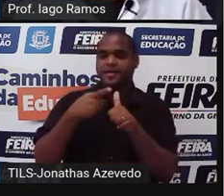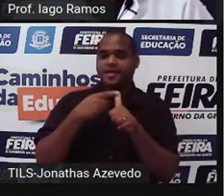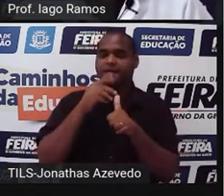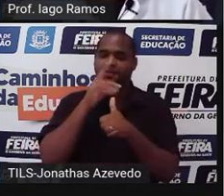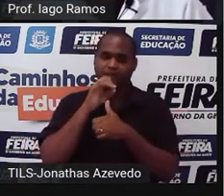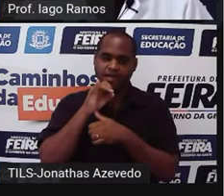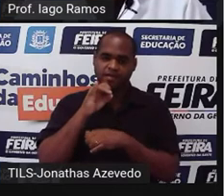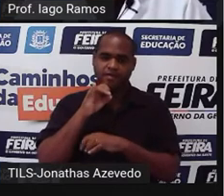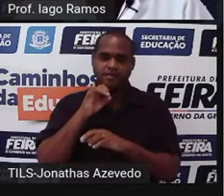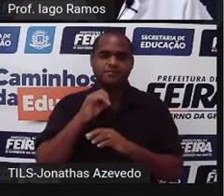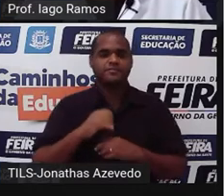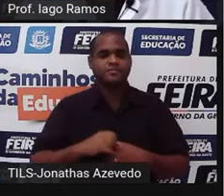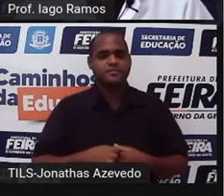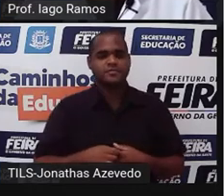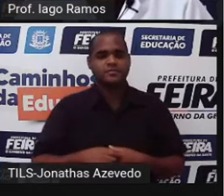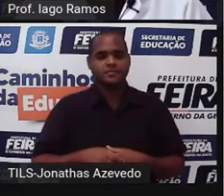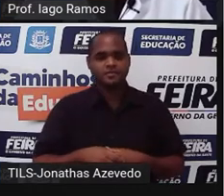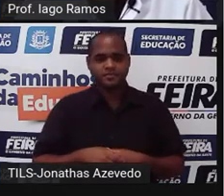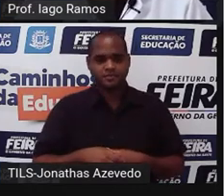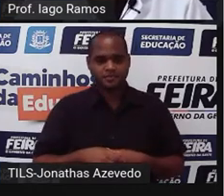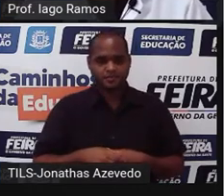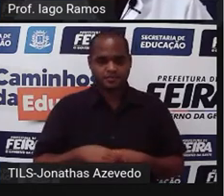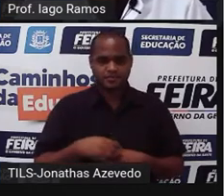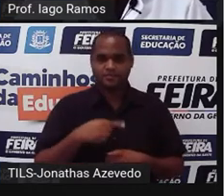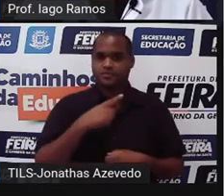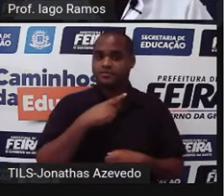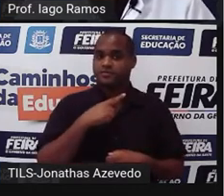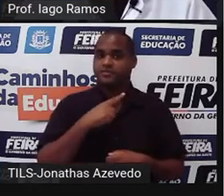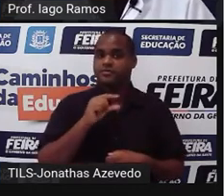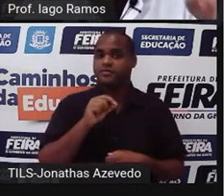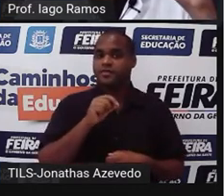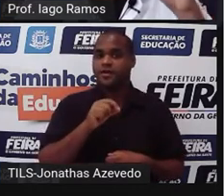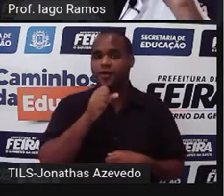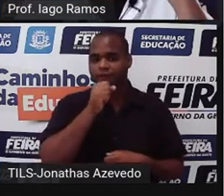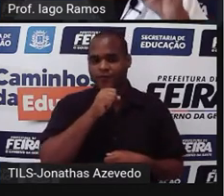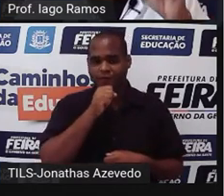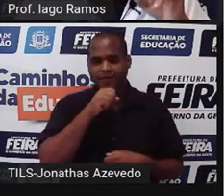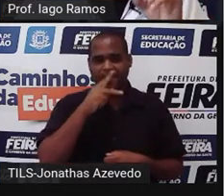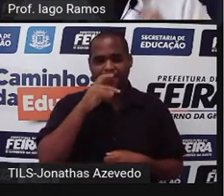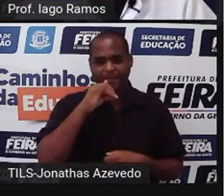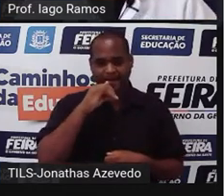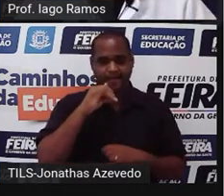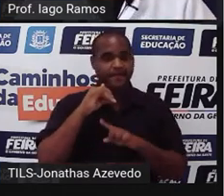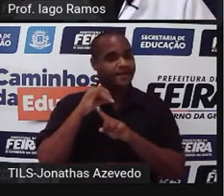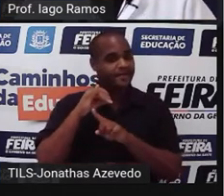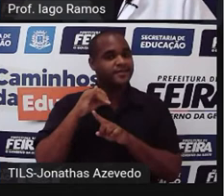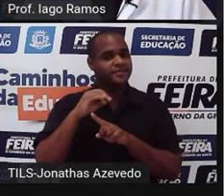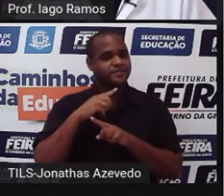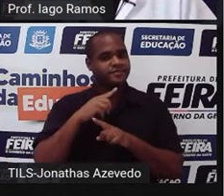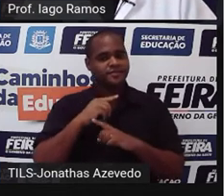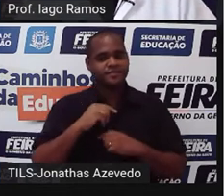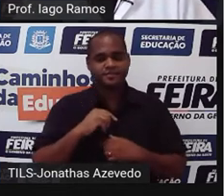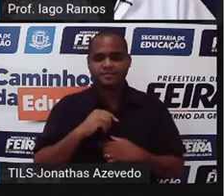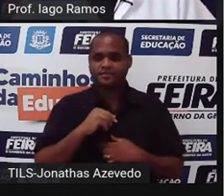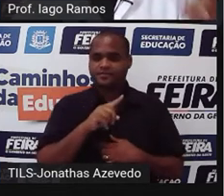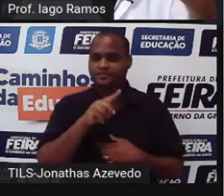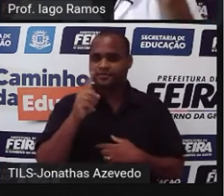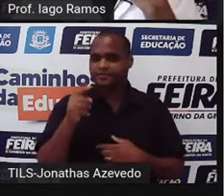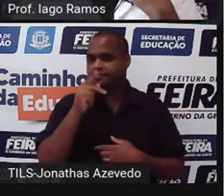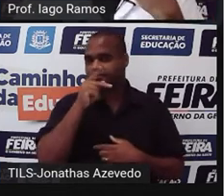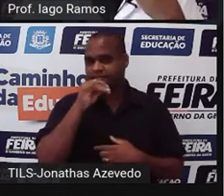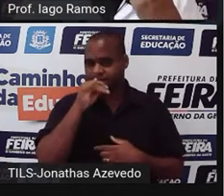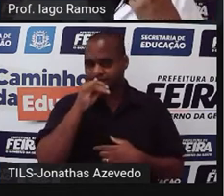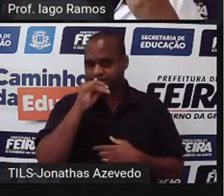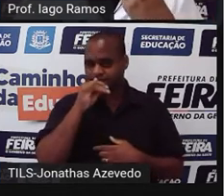precisa ser pai. Então, a gente tem aqui o avô pai, que já é pai, com o outro pai.